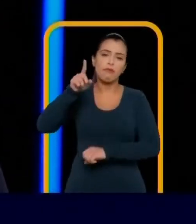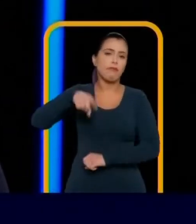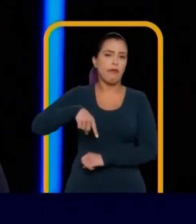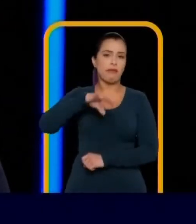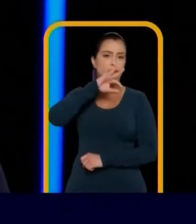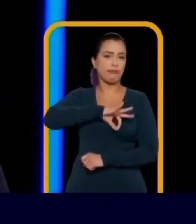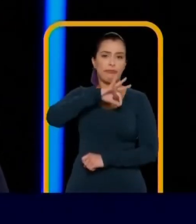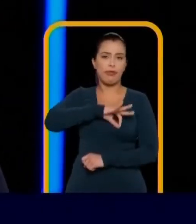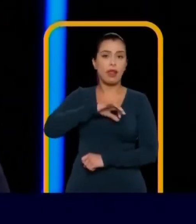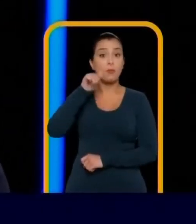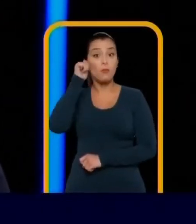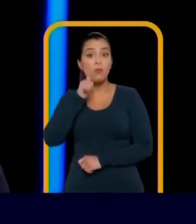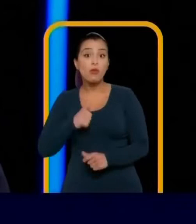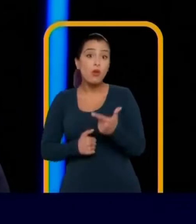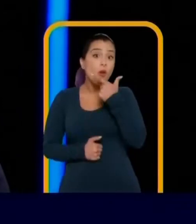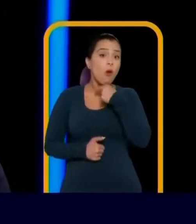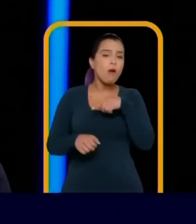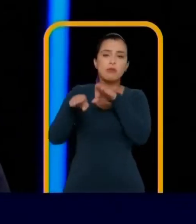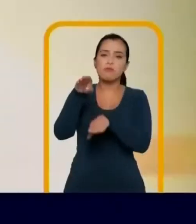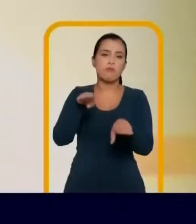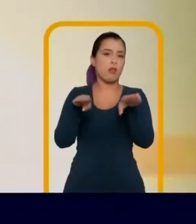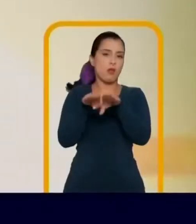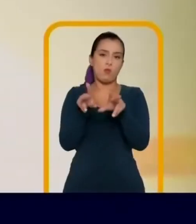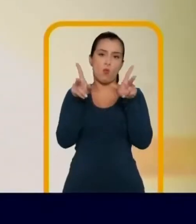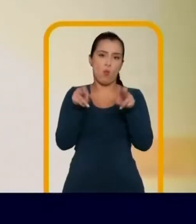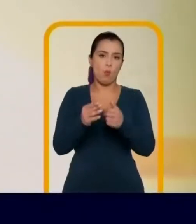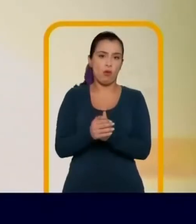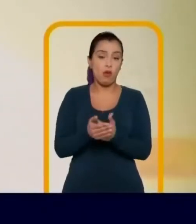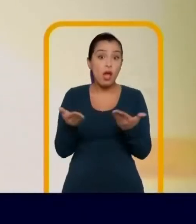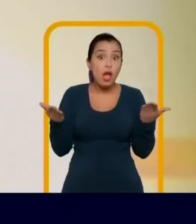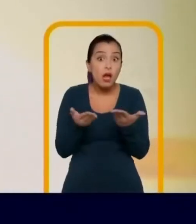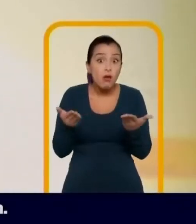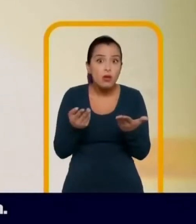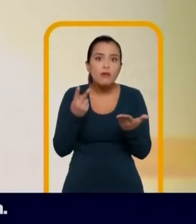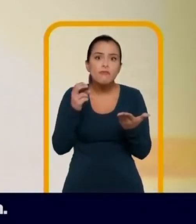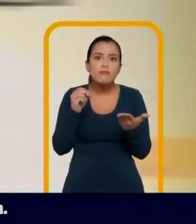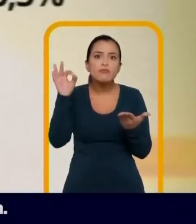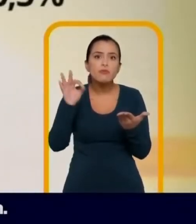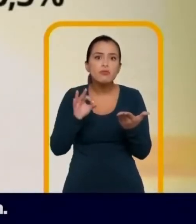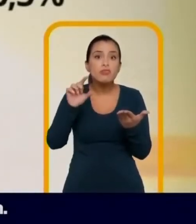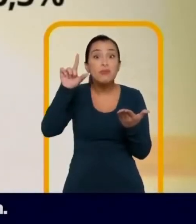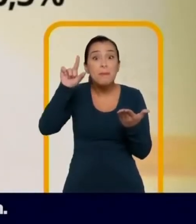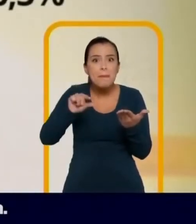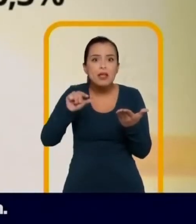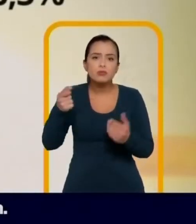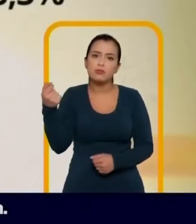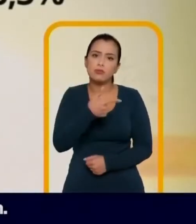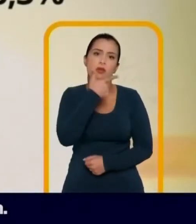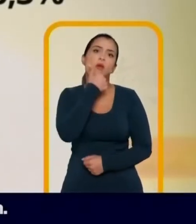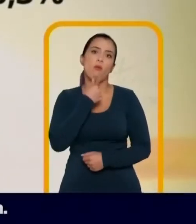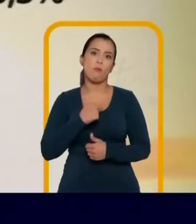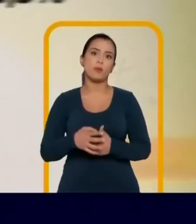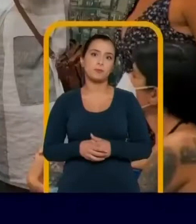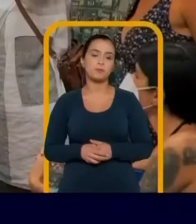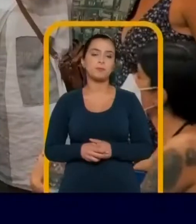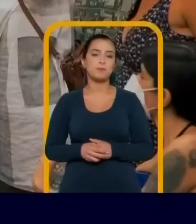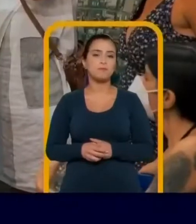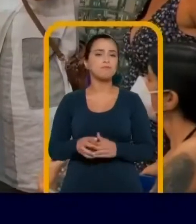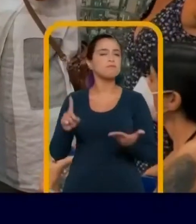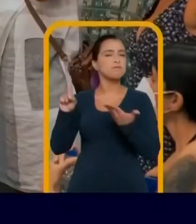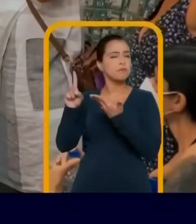pedir para pautar na Câmara dos Deputados é a igualdade salarial entre homens e mulheres. A mulher ganha 20% menos que um homem.